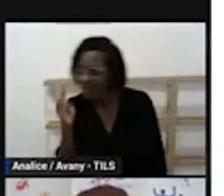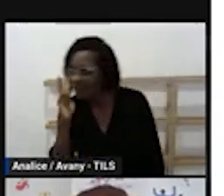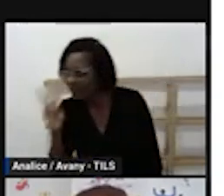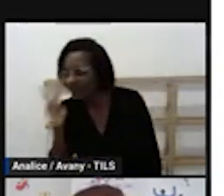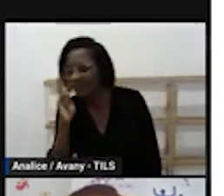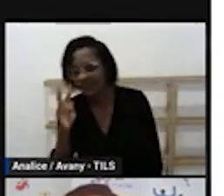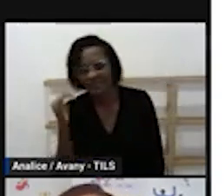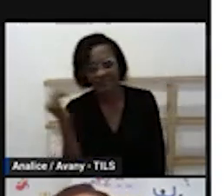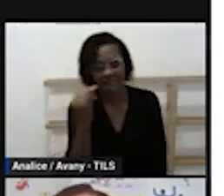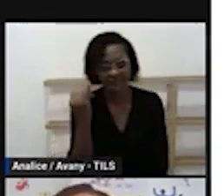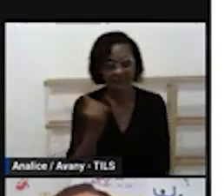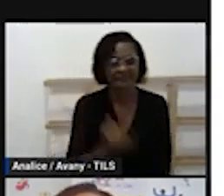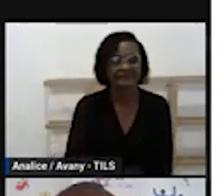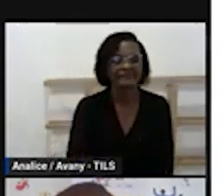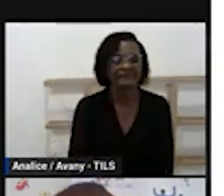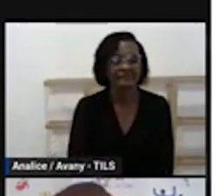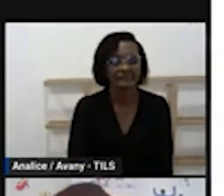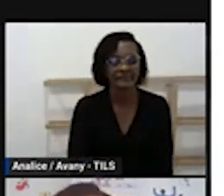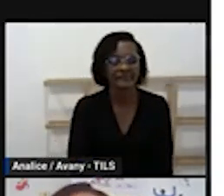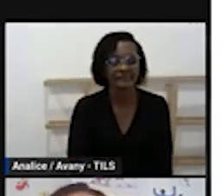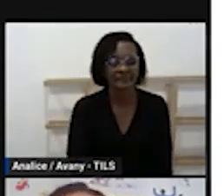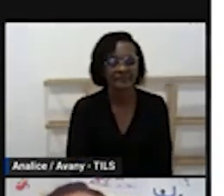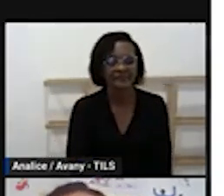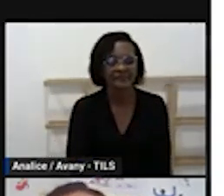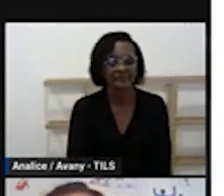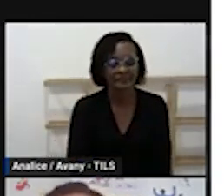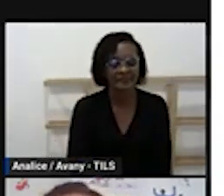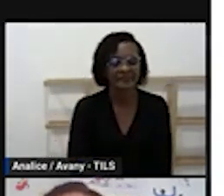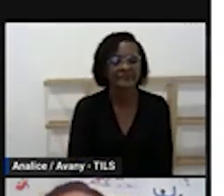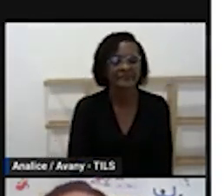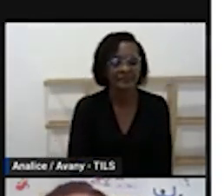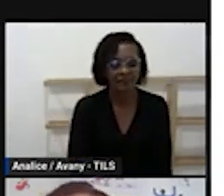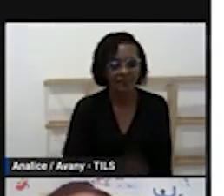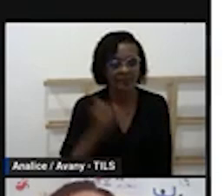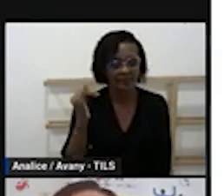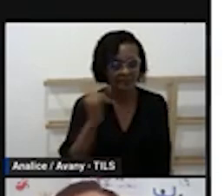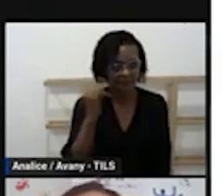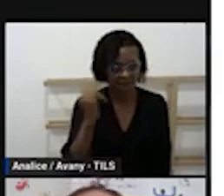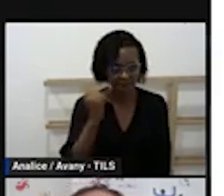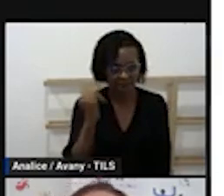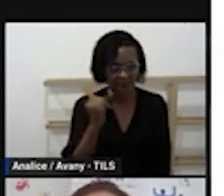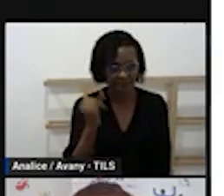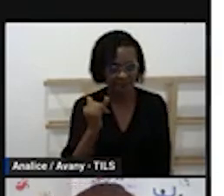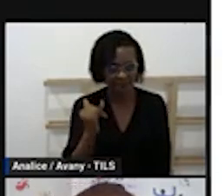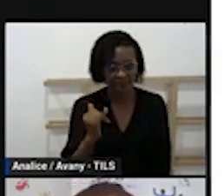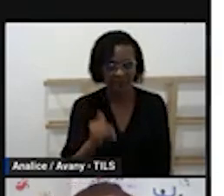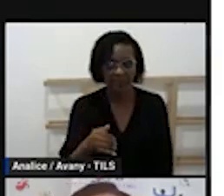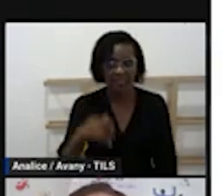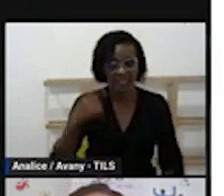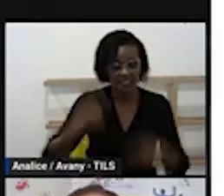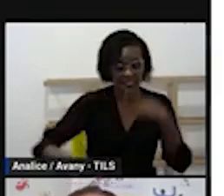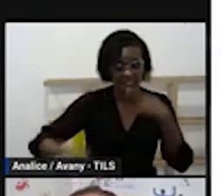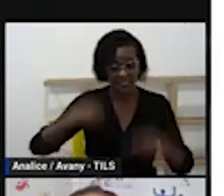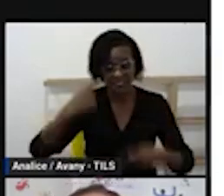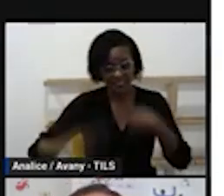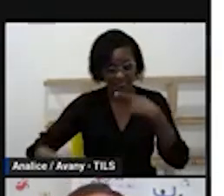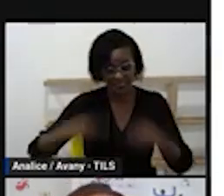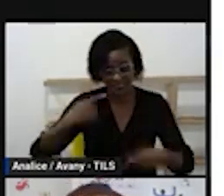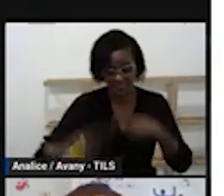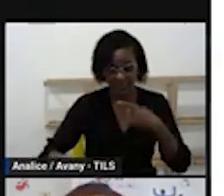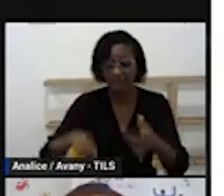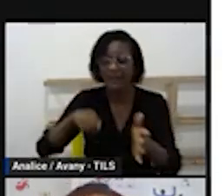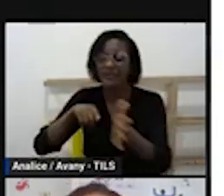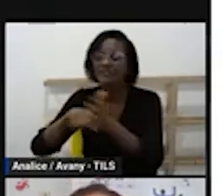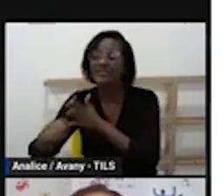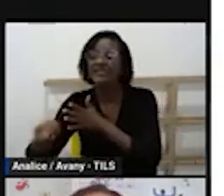consideração a curiosidade e que se elabore projetos pensados e discutidos com as crianças então as